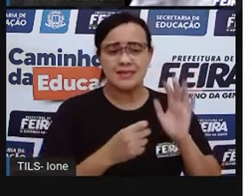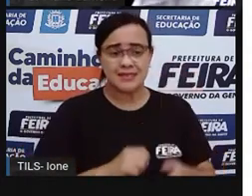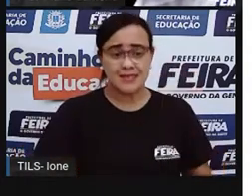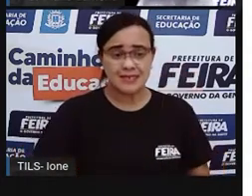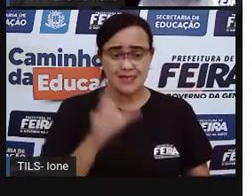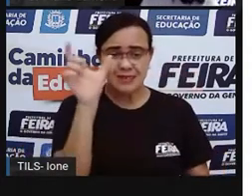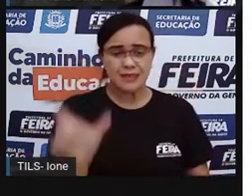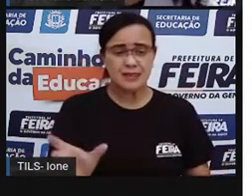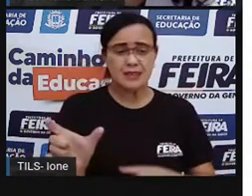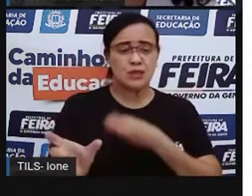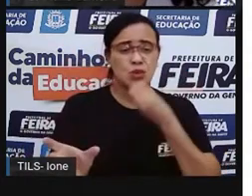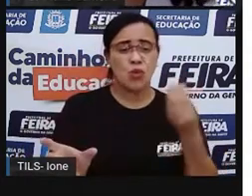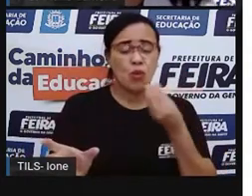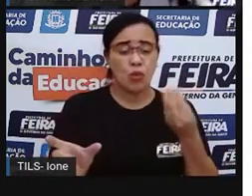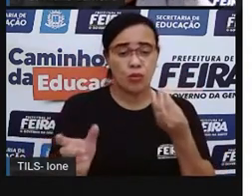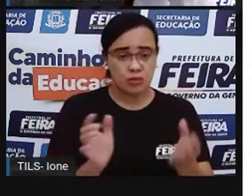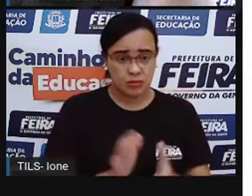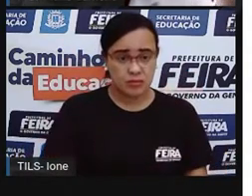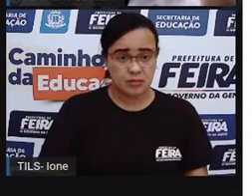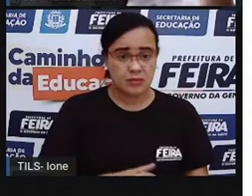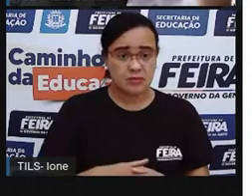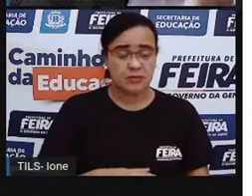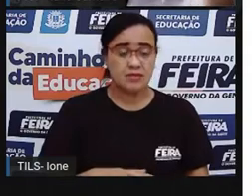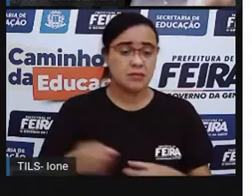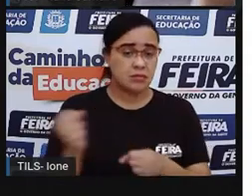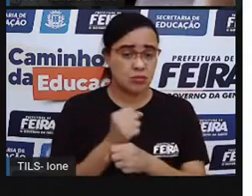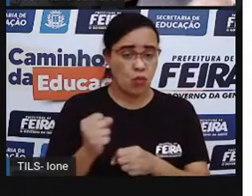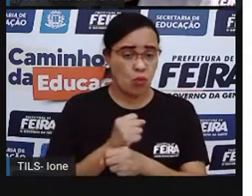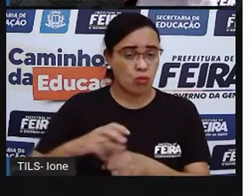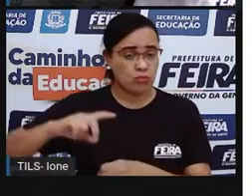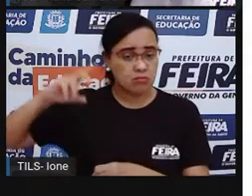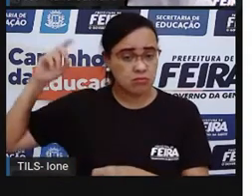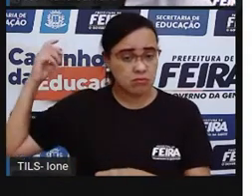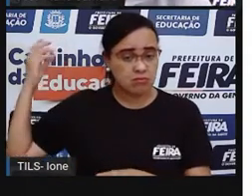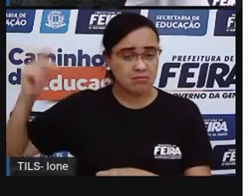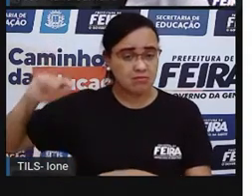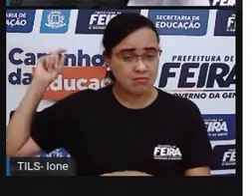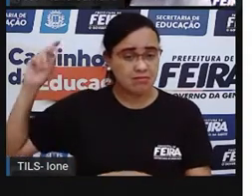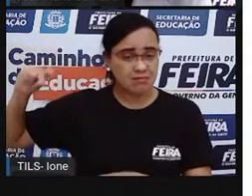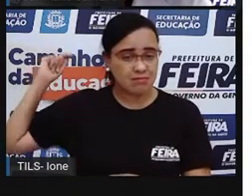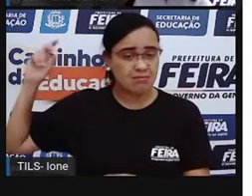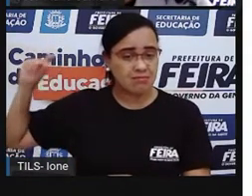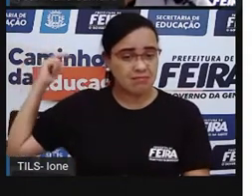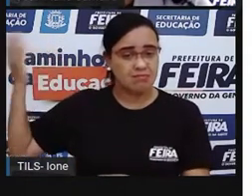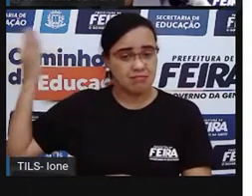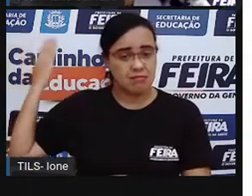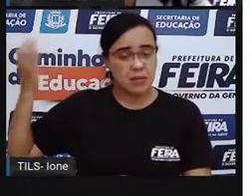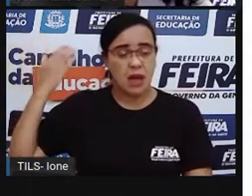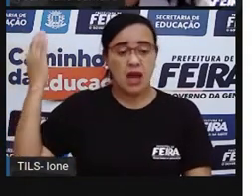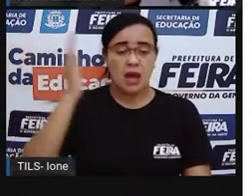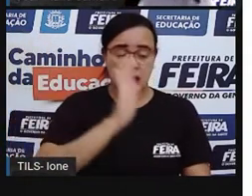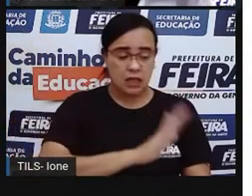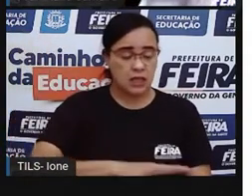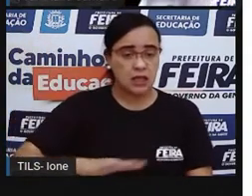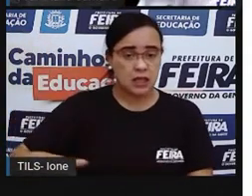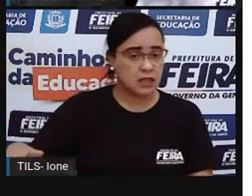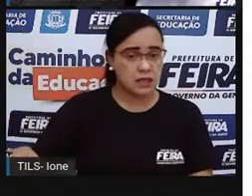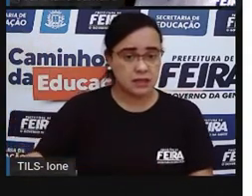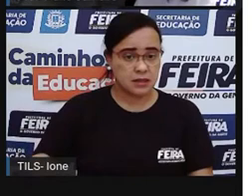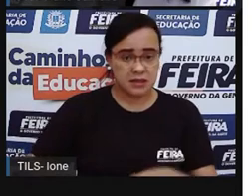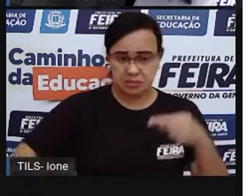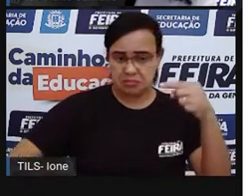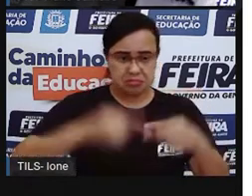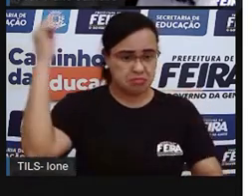Há muito tempo atrás, ó, muito tempo atrás mesmo, as crianças não eram consideradas crianças,